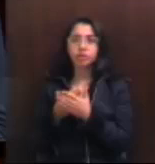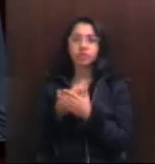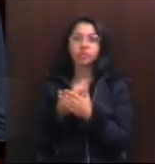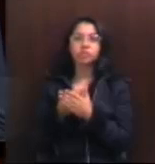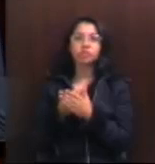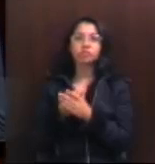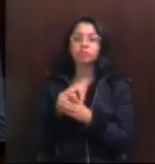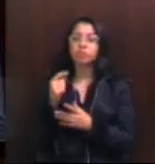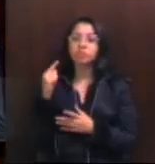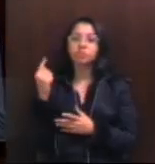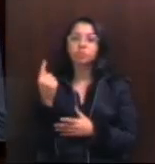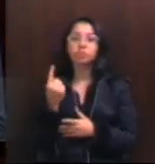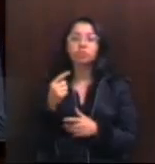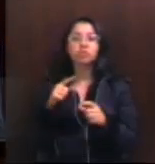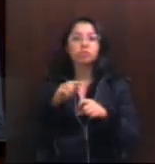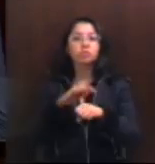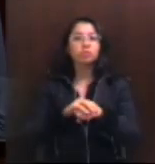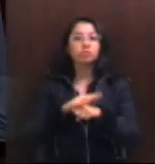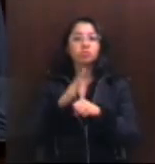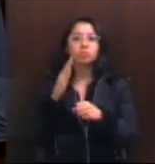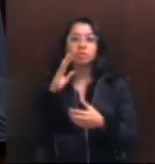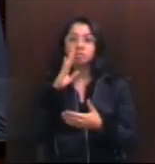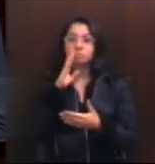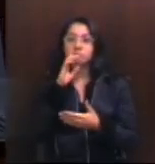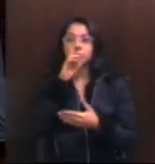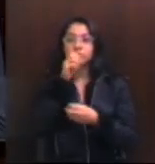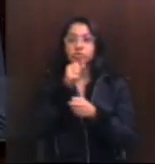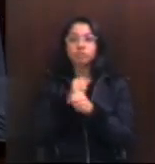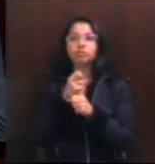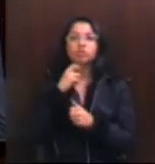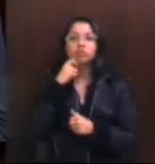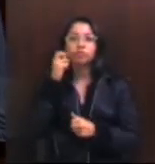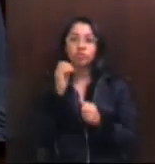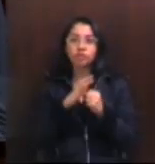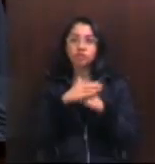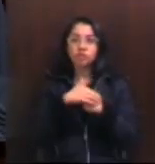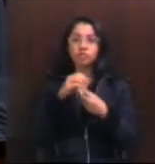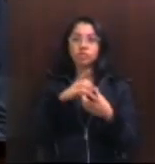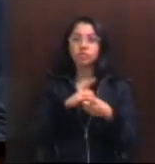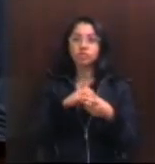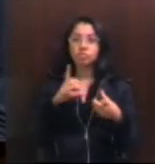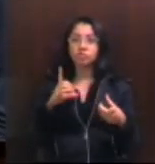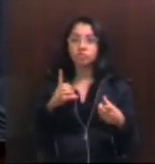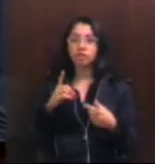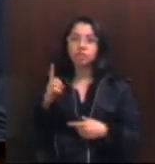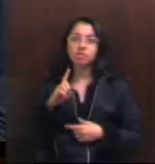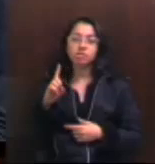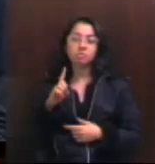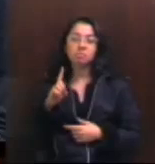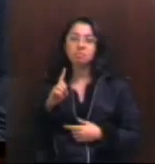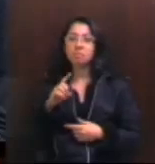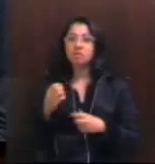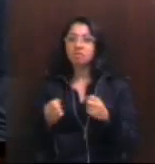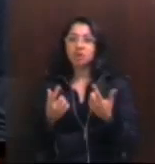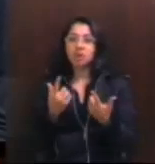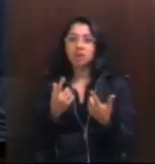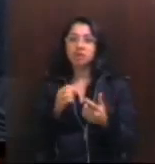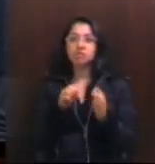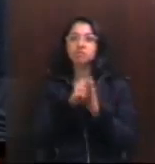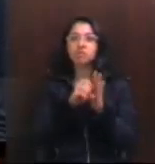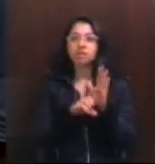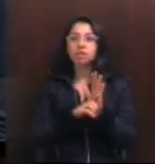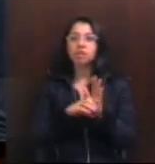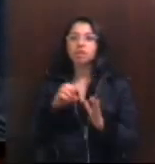única, mas uma das mais fortes vozes em defesa da democracia. Não é uma casualidade que na década de